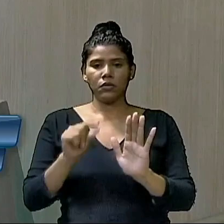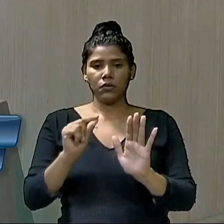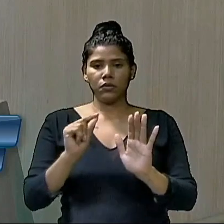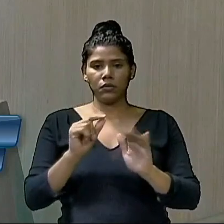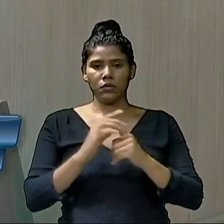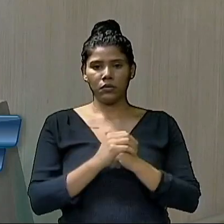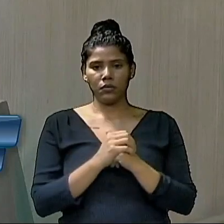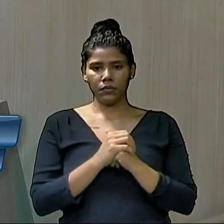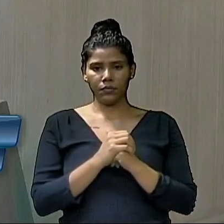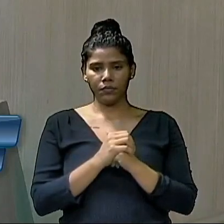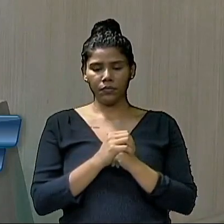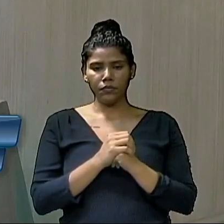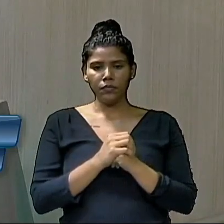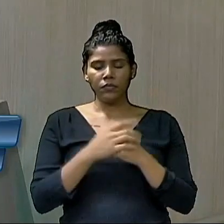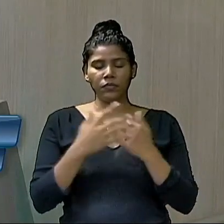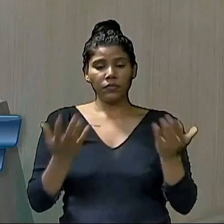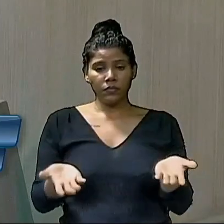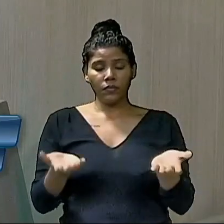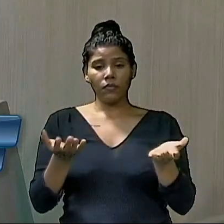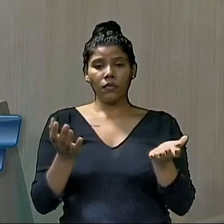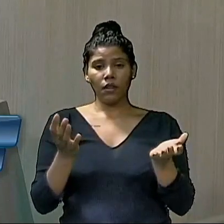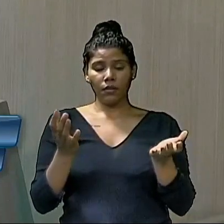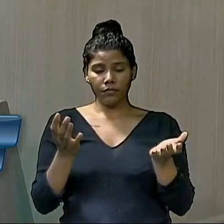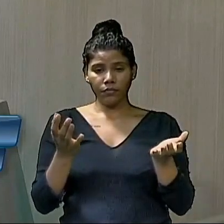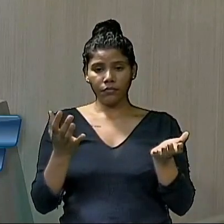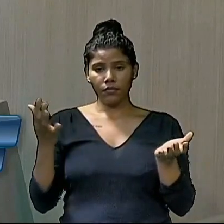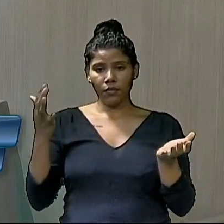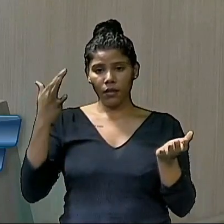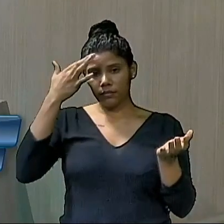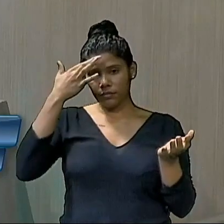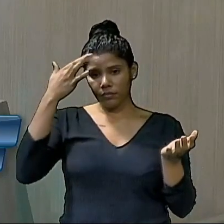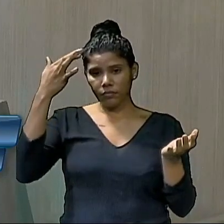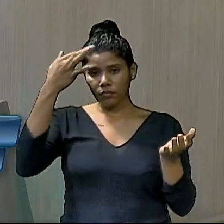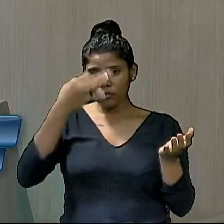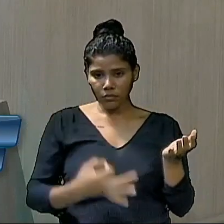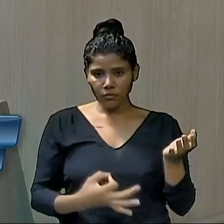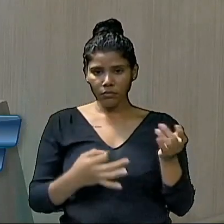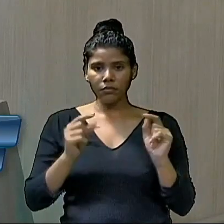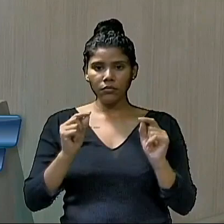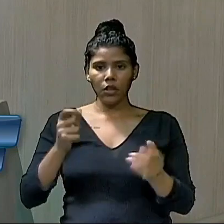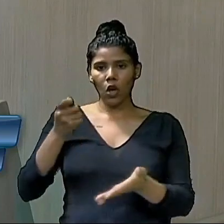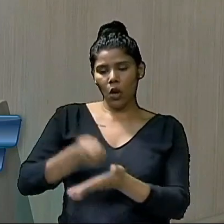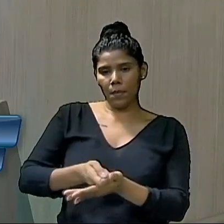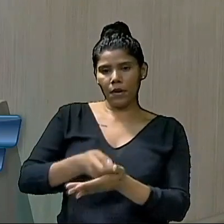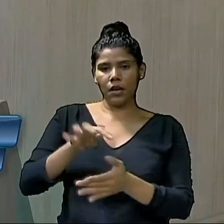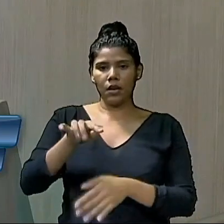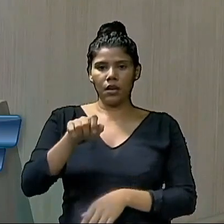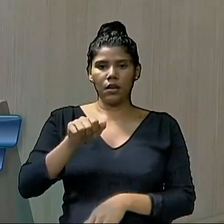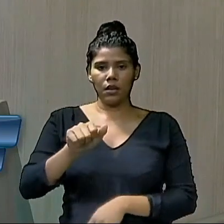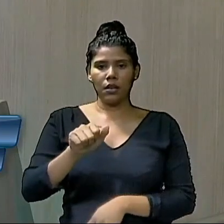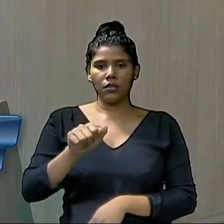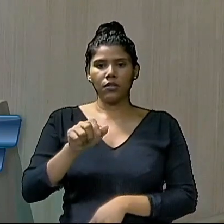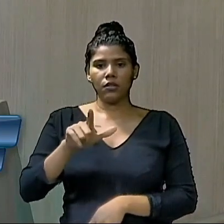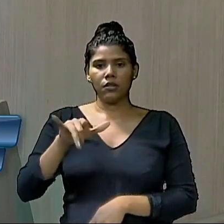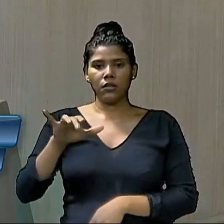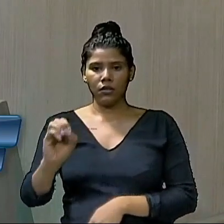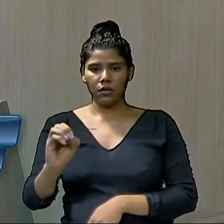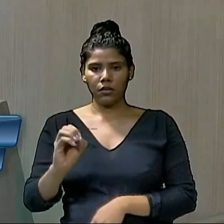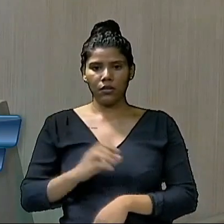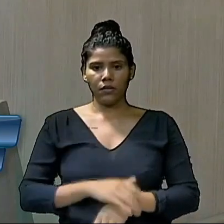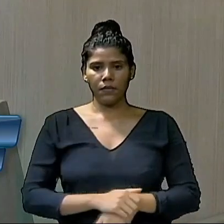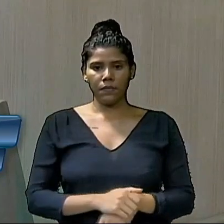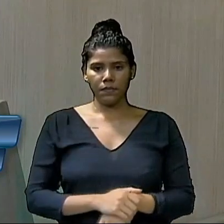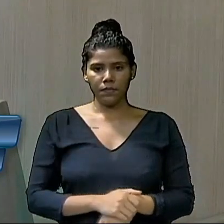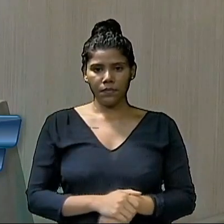uma conclusão a esse debate falacioso, que é obrigado a cobrar a taxa do lixo. É verdade, deputado Antônio